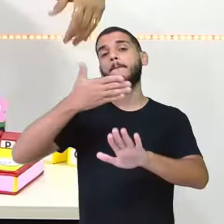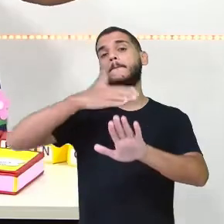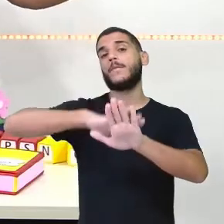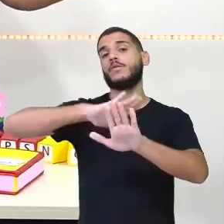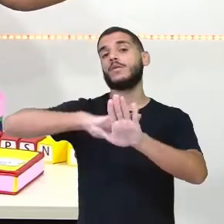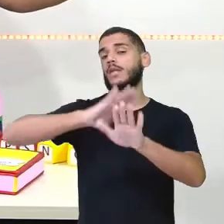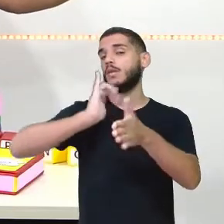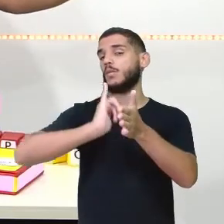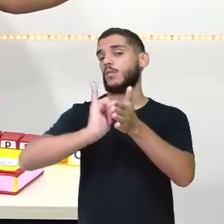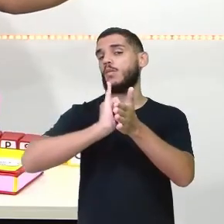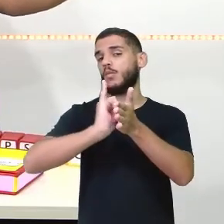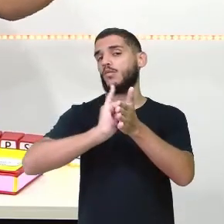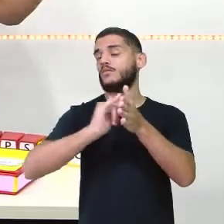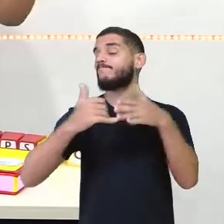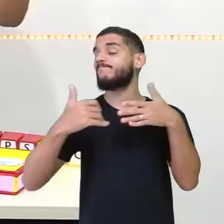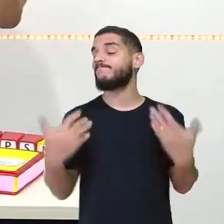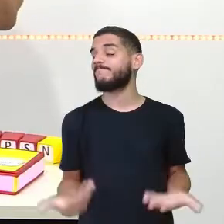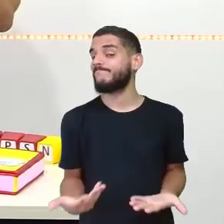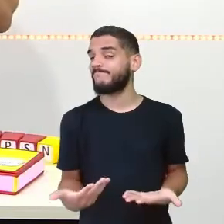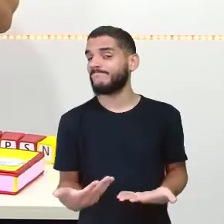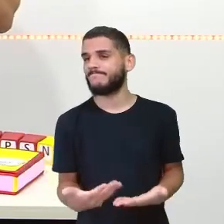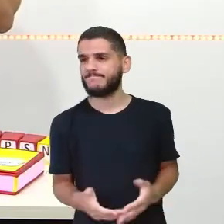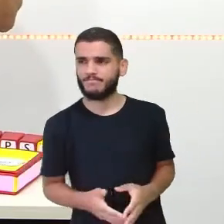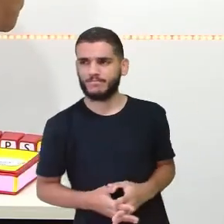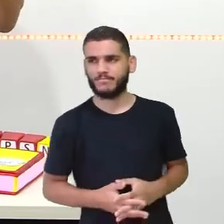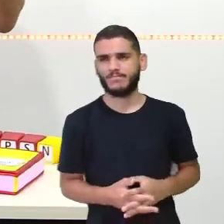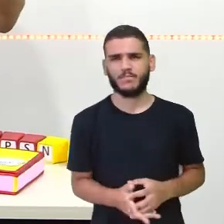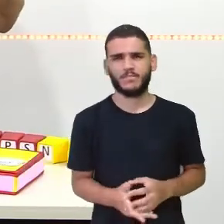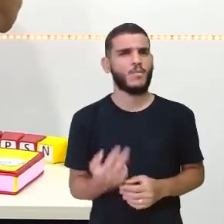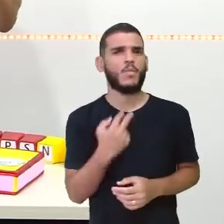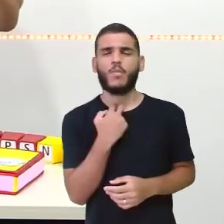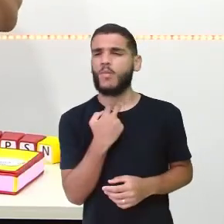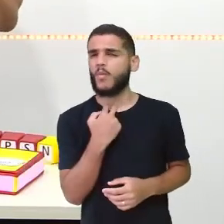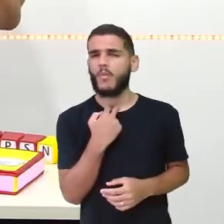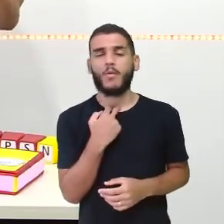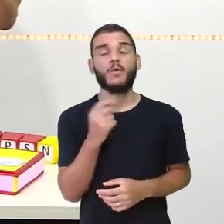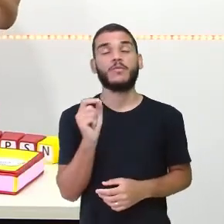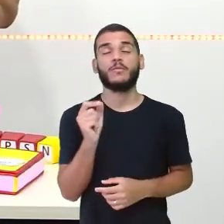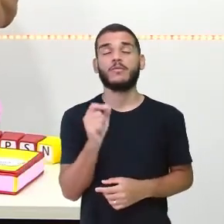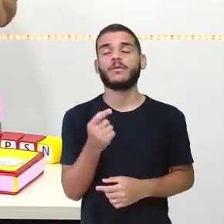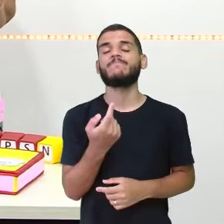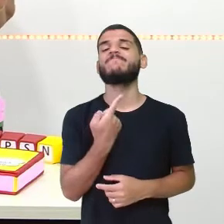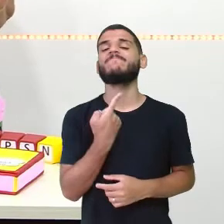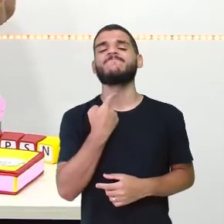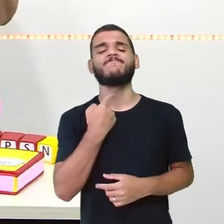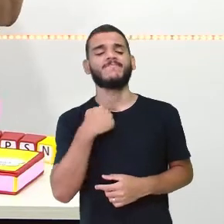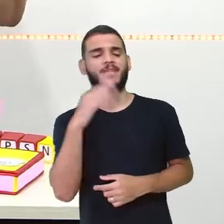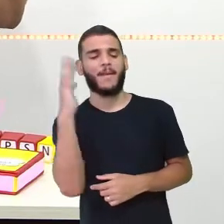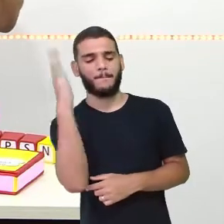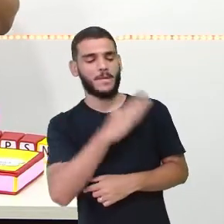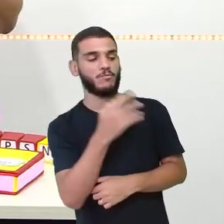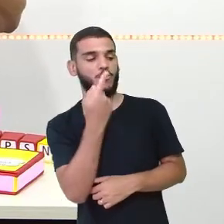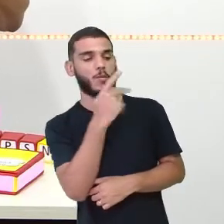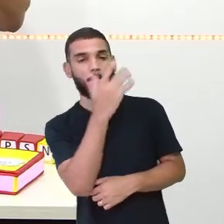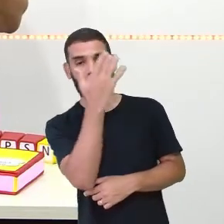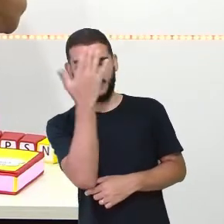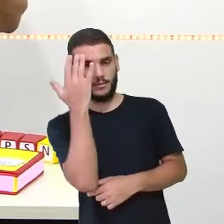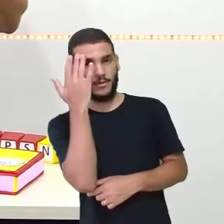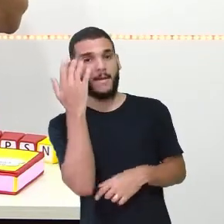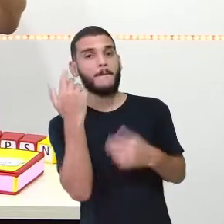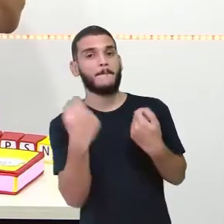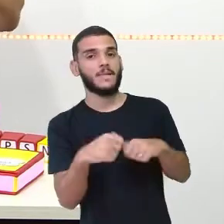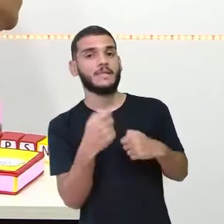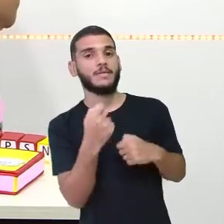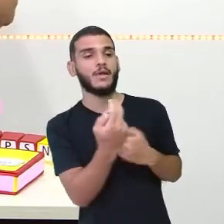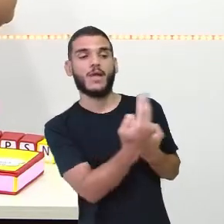Que a gente não pode, né, professora Josi? Fazer o mal desejar. A gente tem que tratar os outros igual que a gente